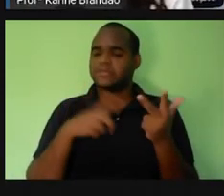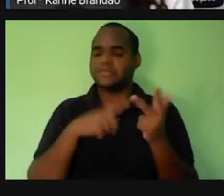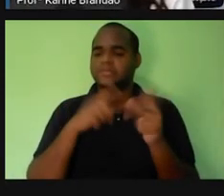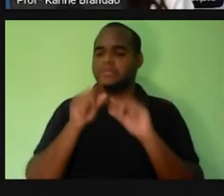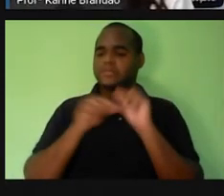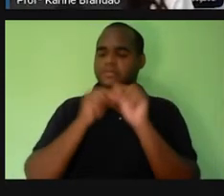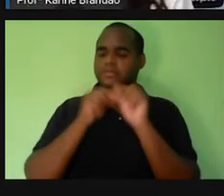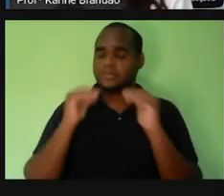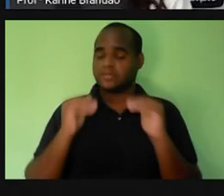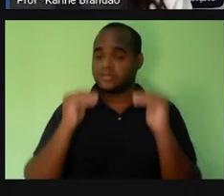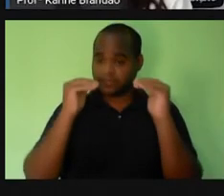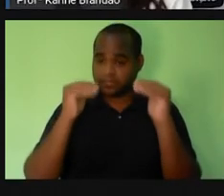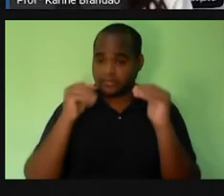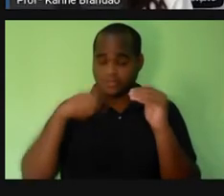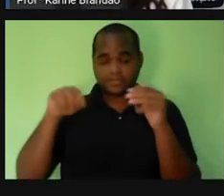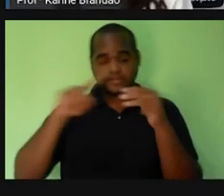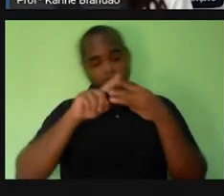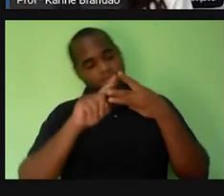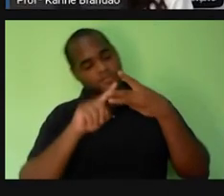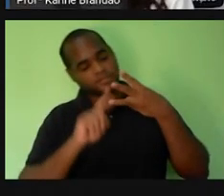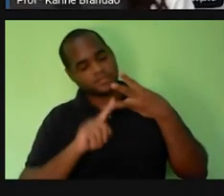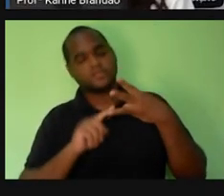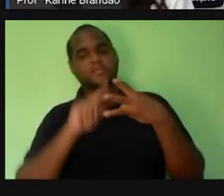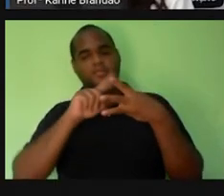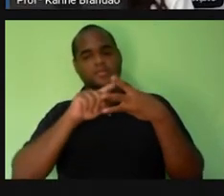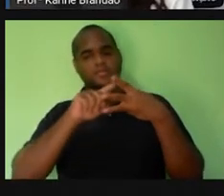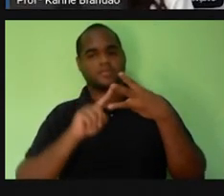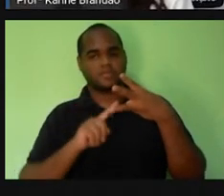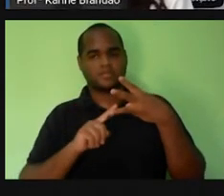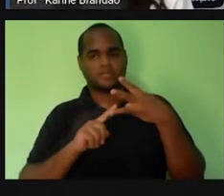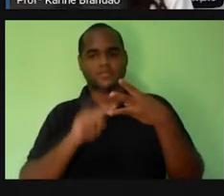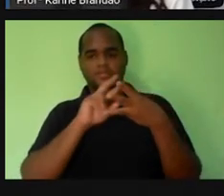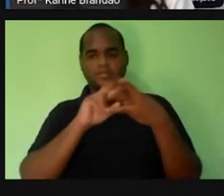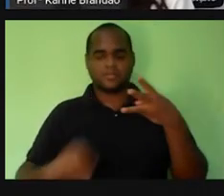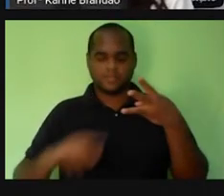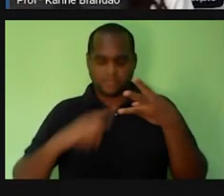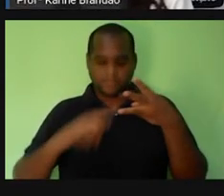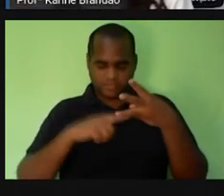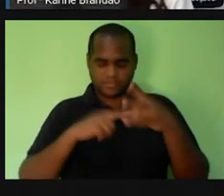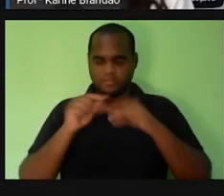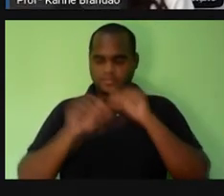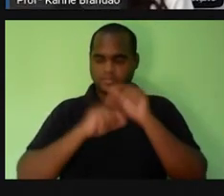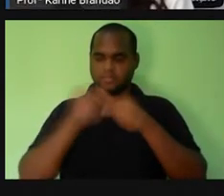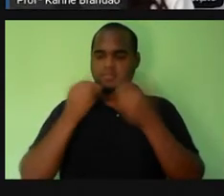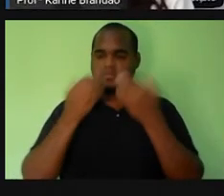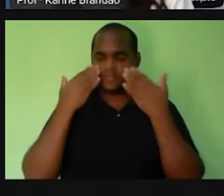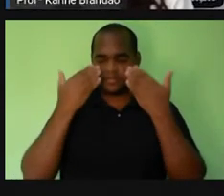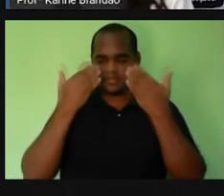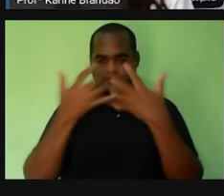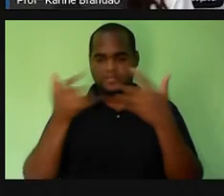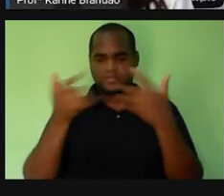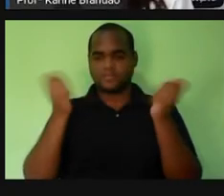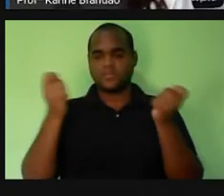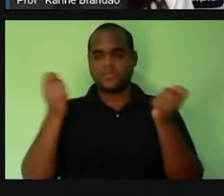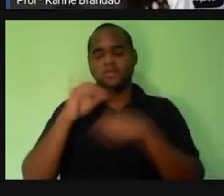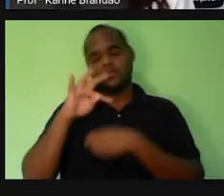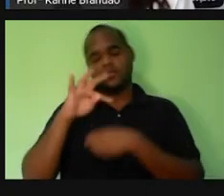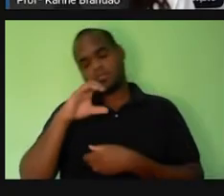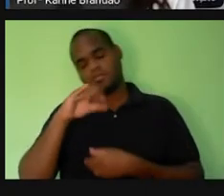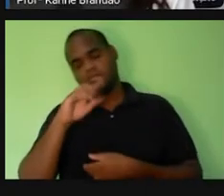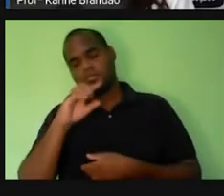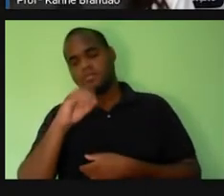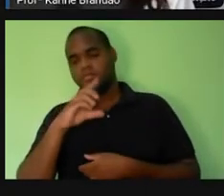cima, né? Essas três figuras aqui de cima, elas são figuras que vão mostrar, né? O tecido